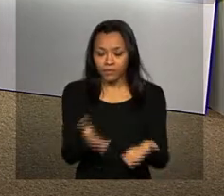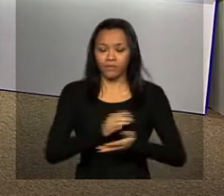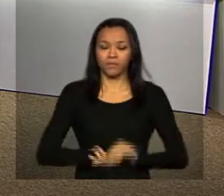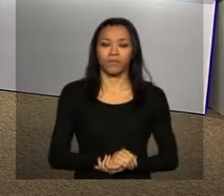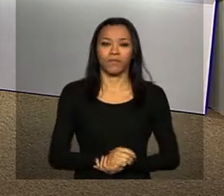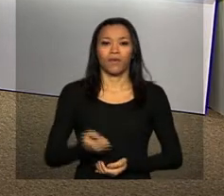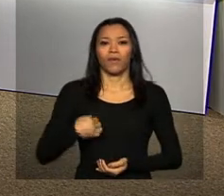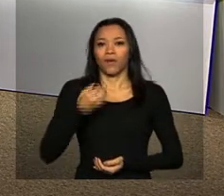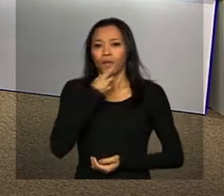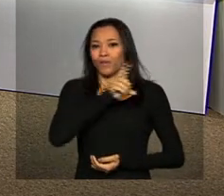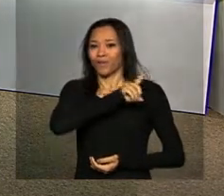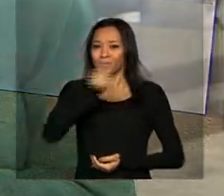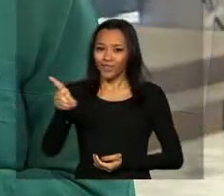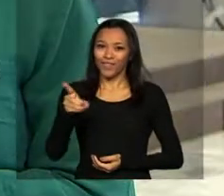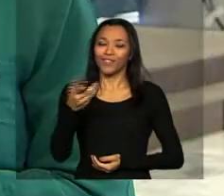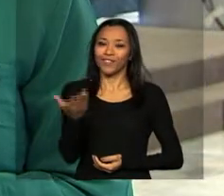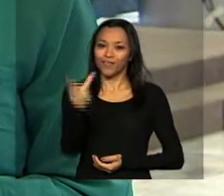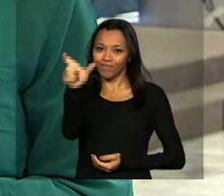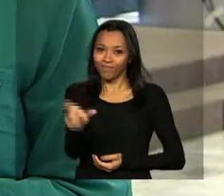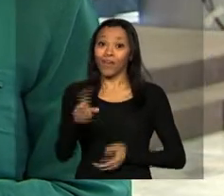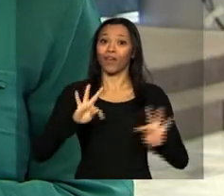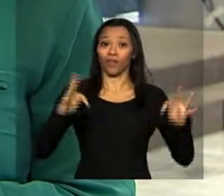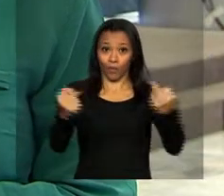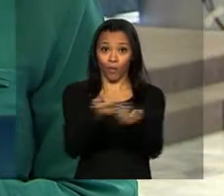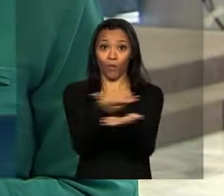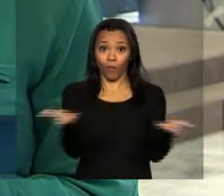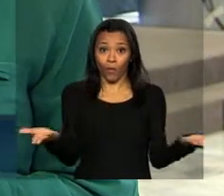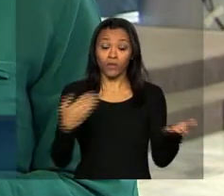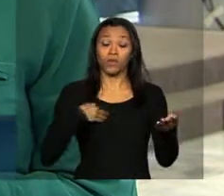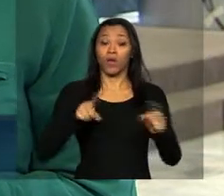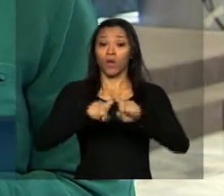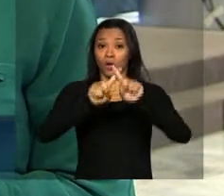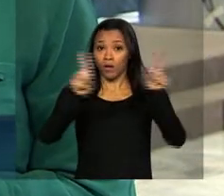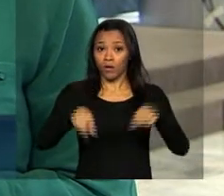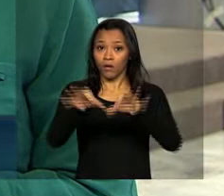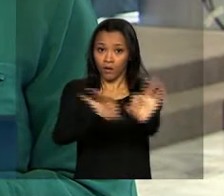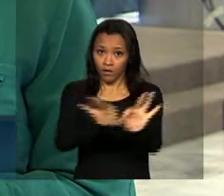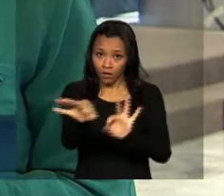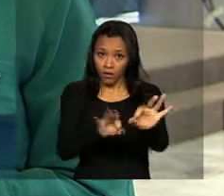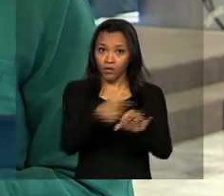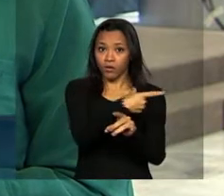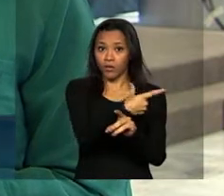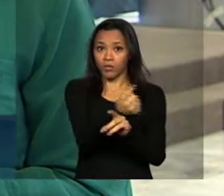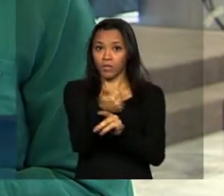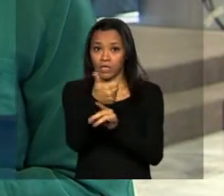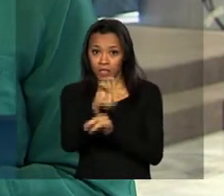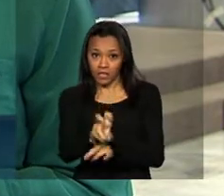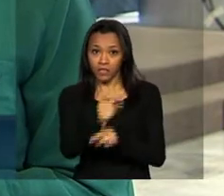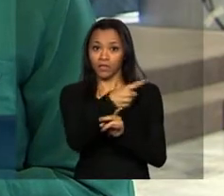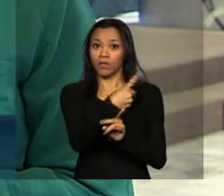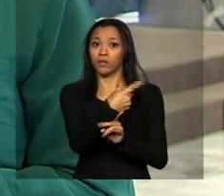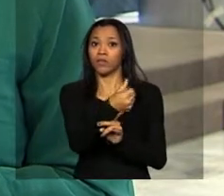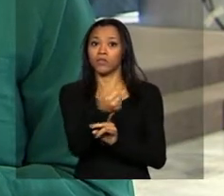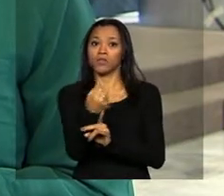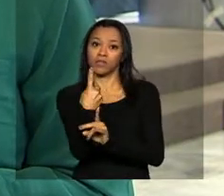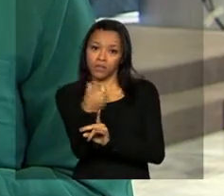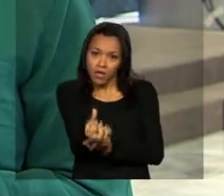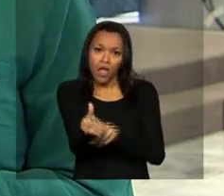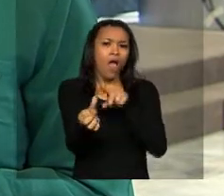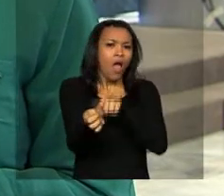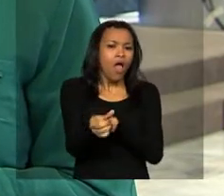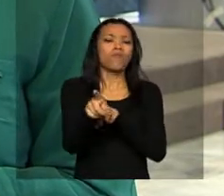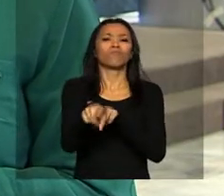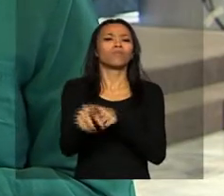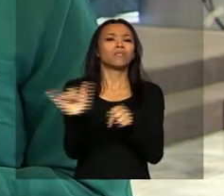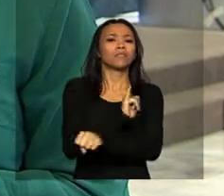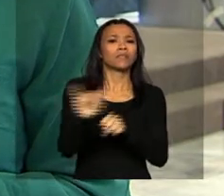Bom dia, Daniela e bom dia a todos. O Plano Agrícola e Pecuário 2015-2016 é um instrumento de apoio ao